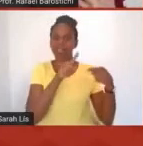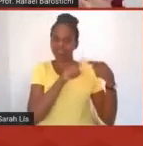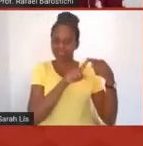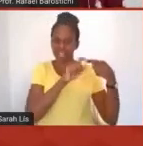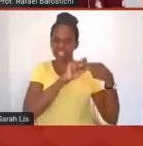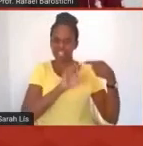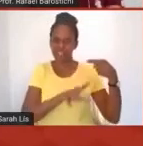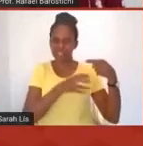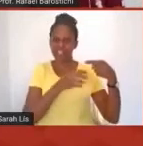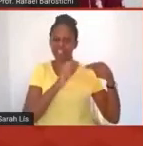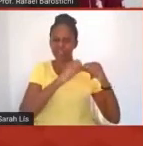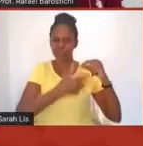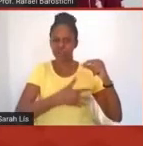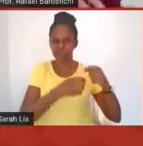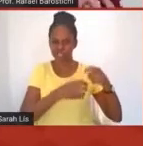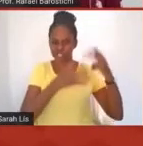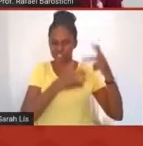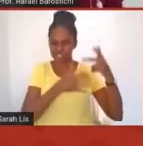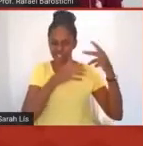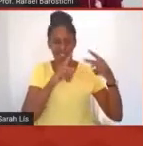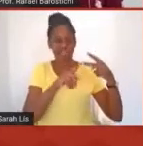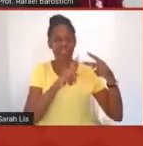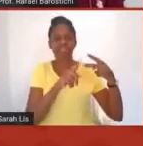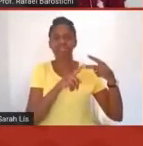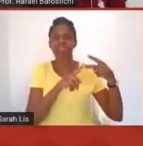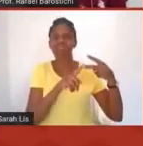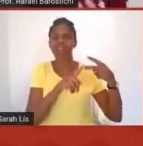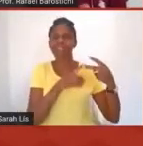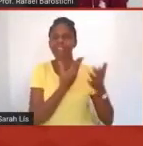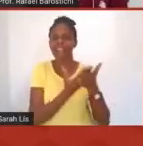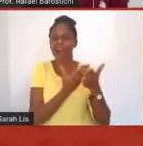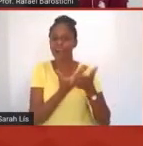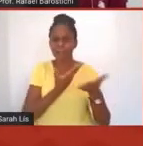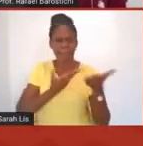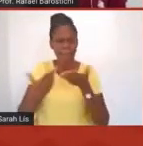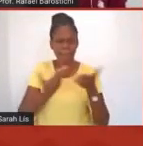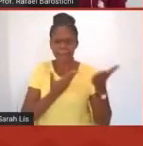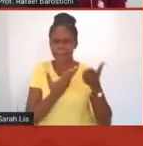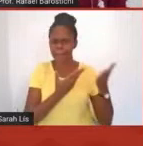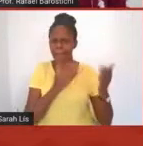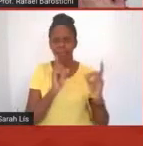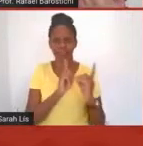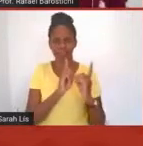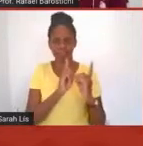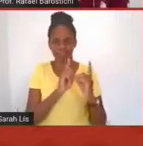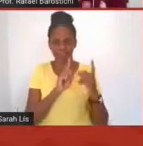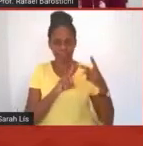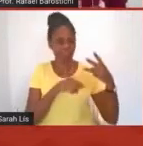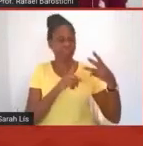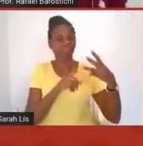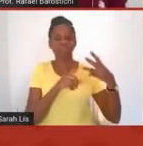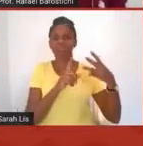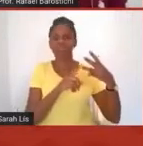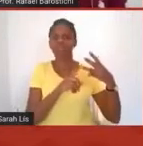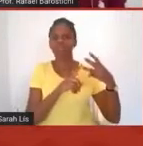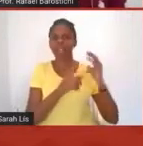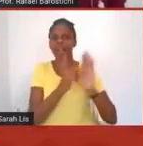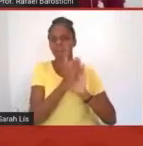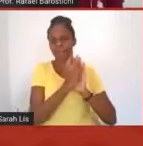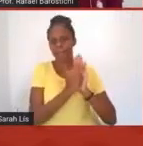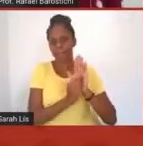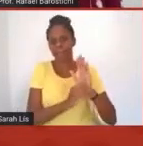na participação dos alunos nas aulas interativas, né, nos encontros síncronos e também no envio desses